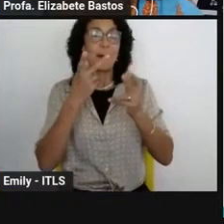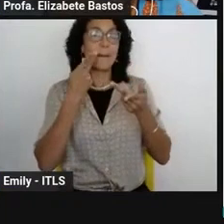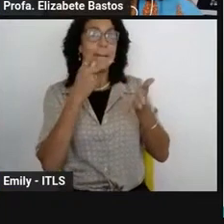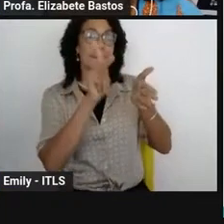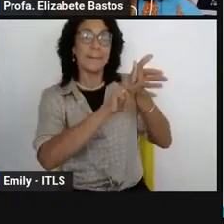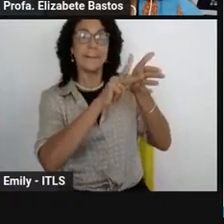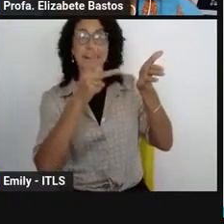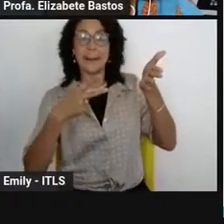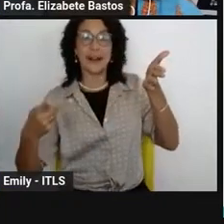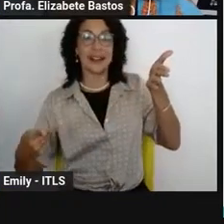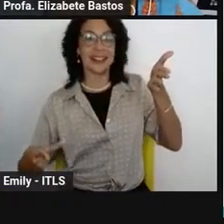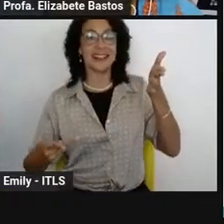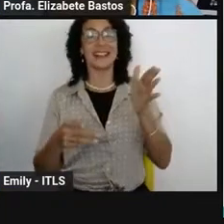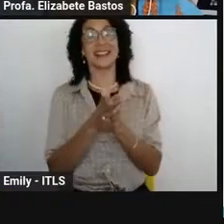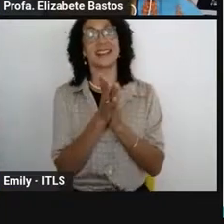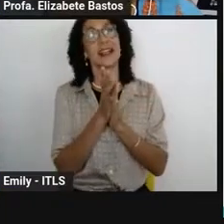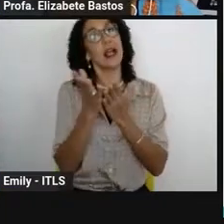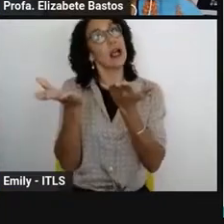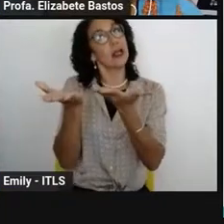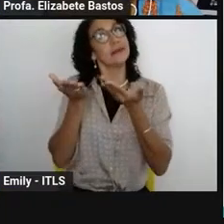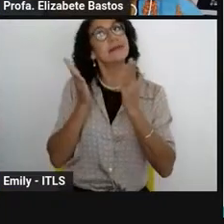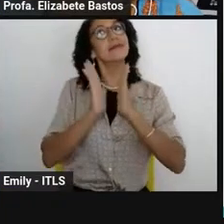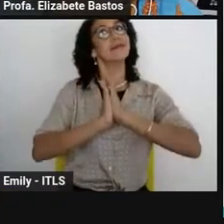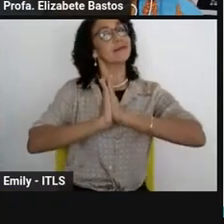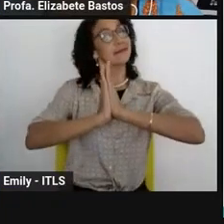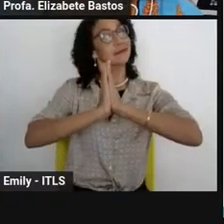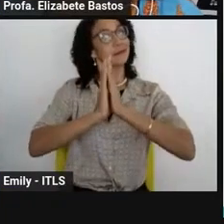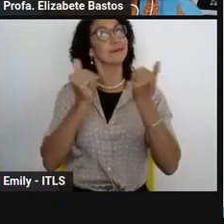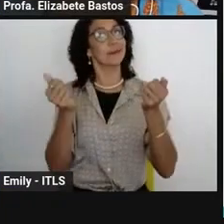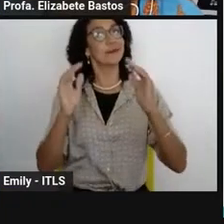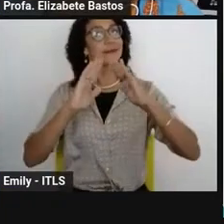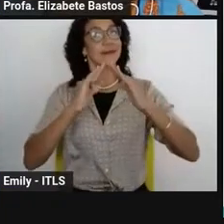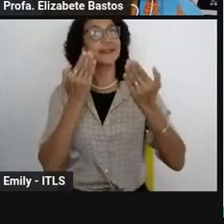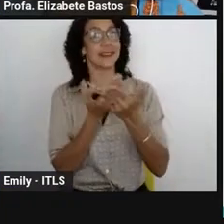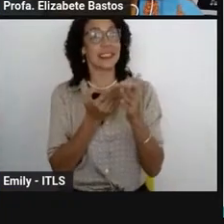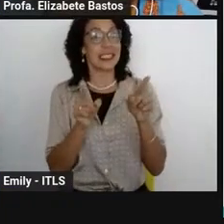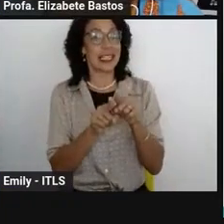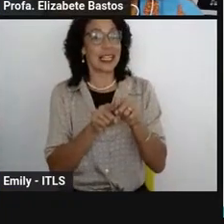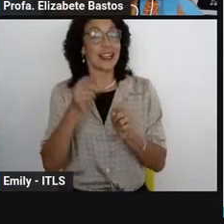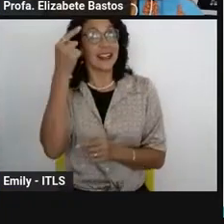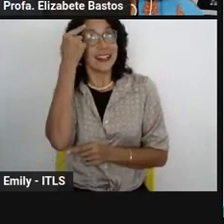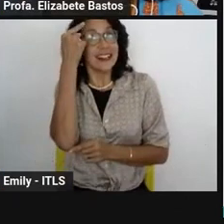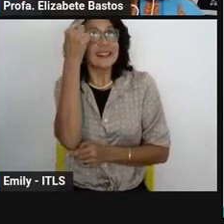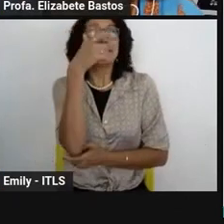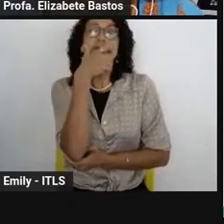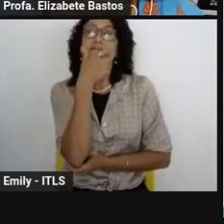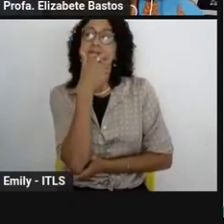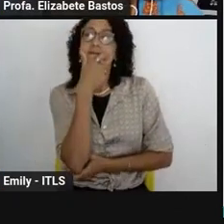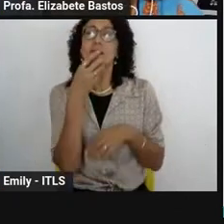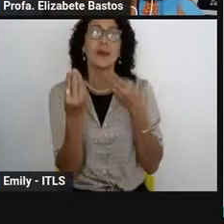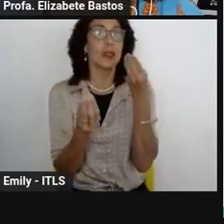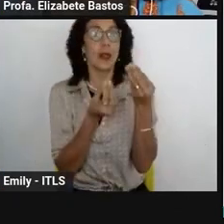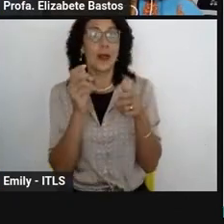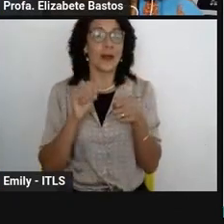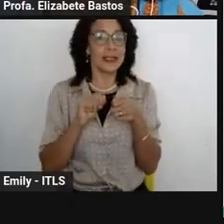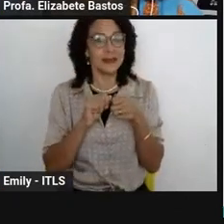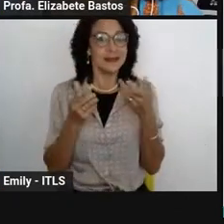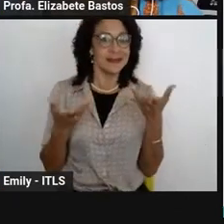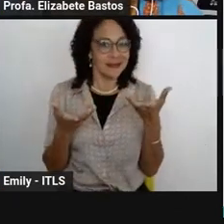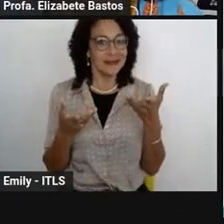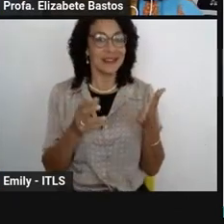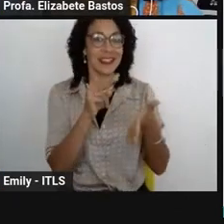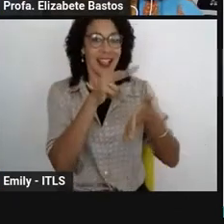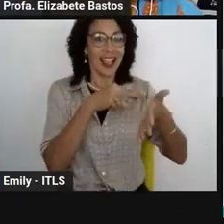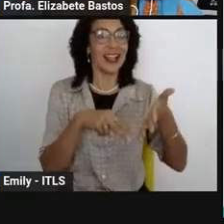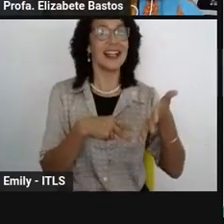literaturas. Fica o convite aí também, para que as escolas pensem tanto a campanha de leitura